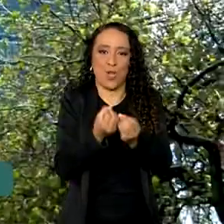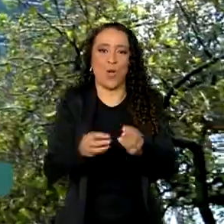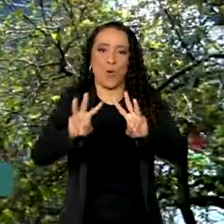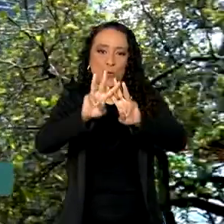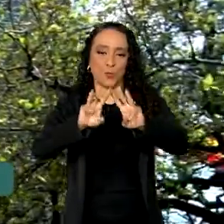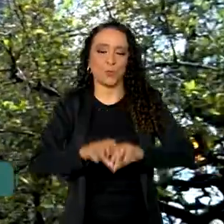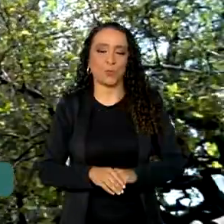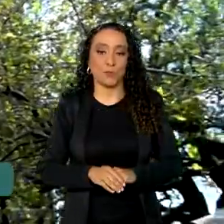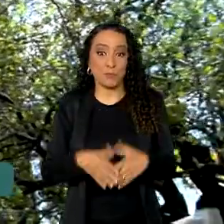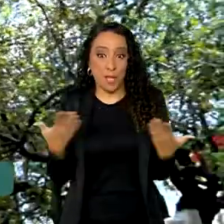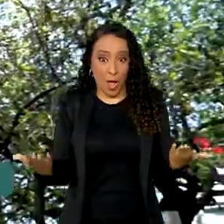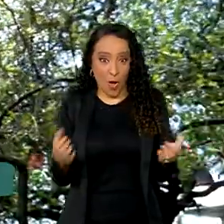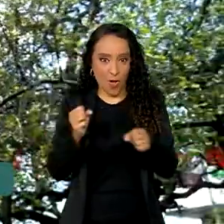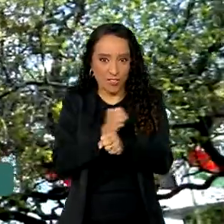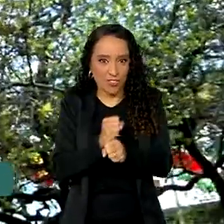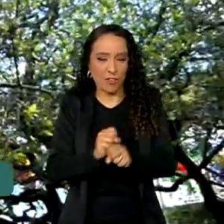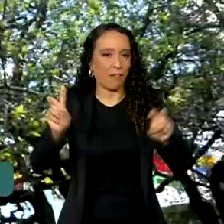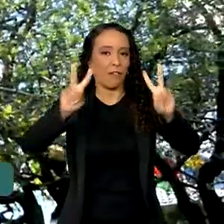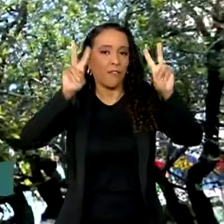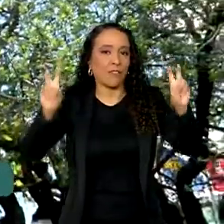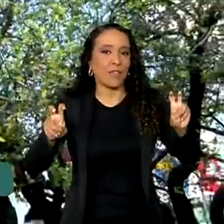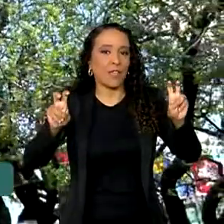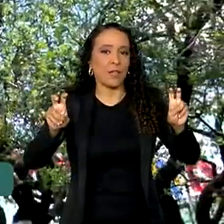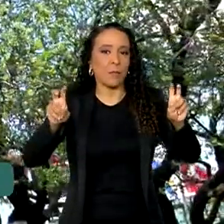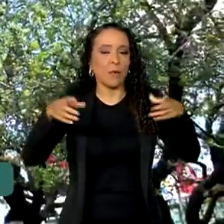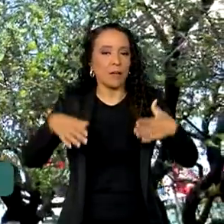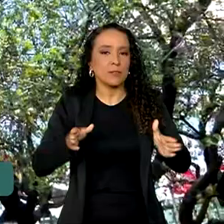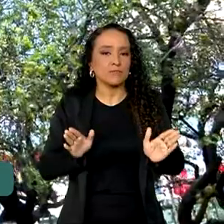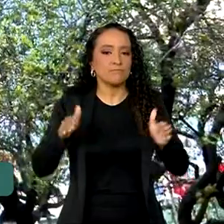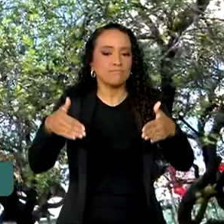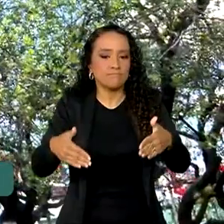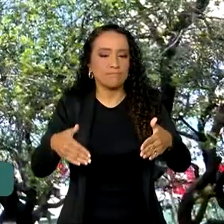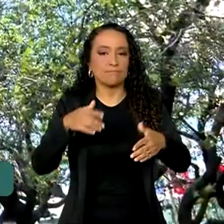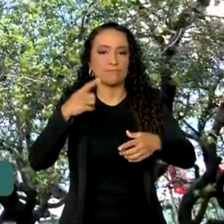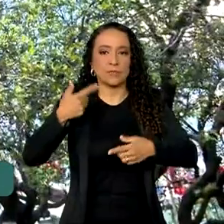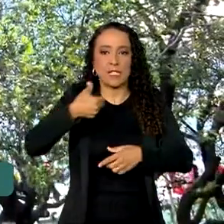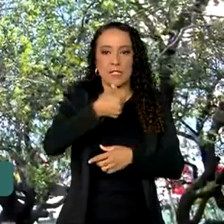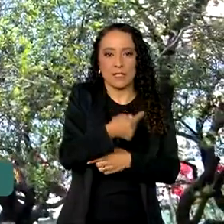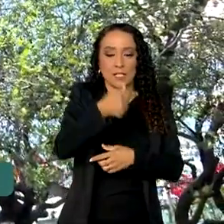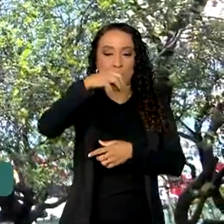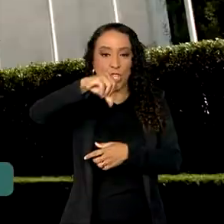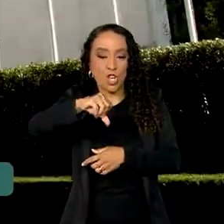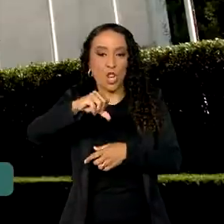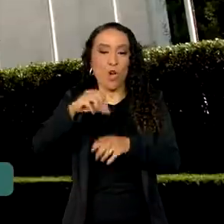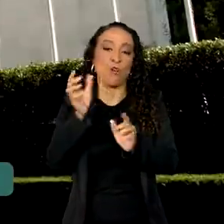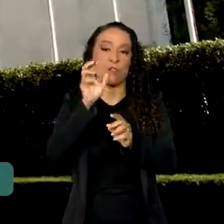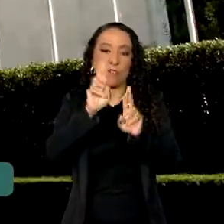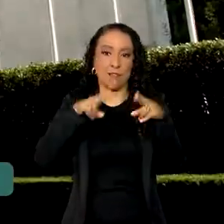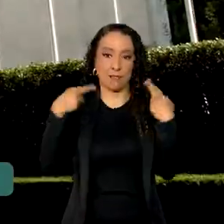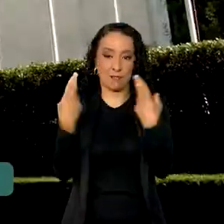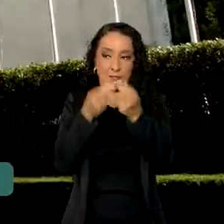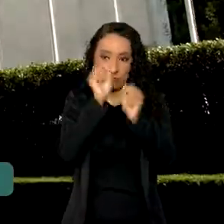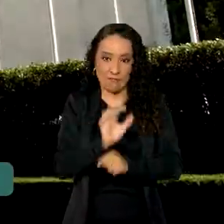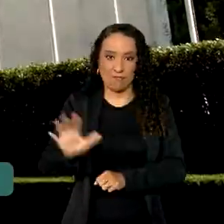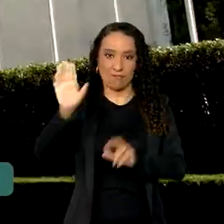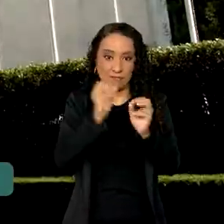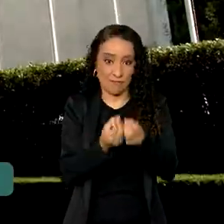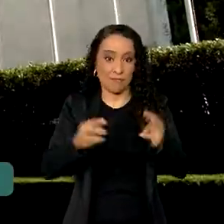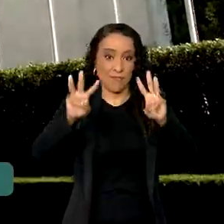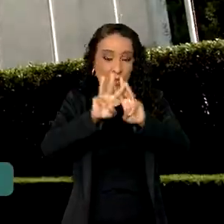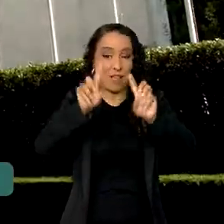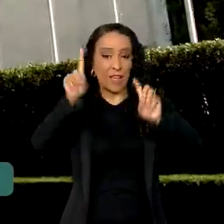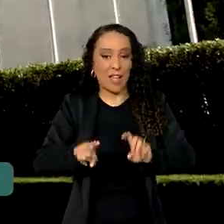Unidas. Neste ano, o tema que norteia as discussões da 79ª Sessão da Assembleia Geral das Nações Unidas